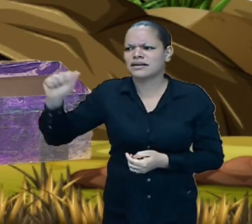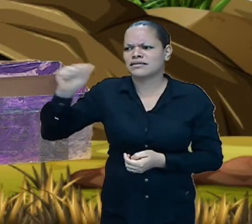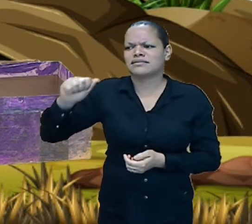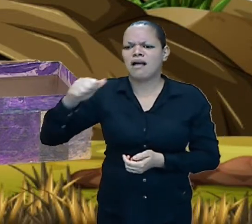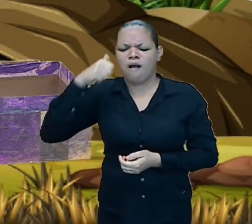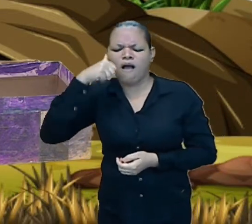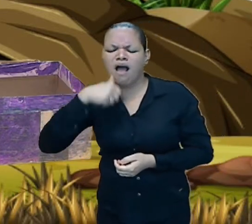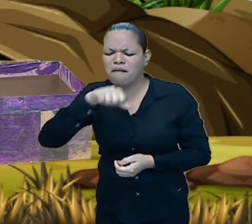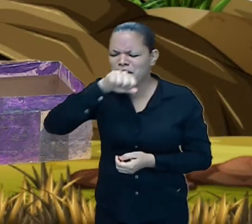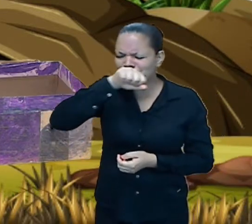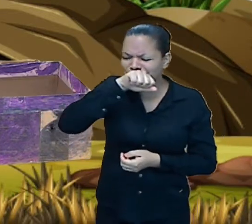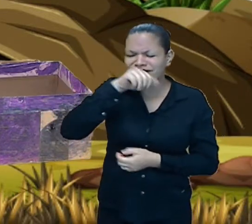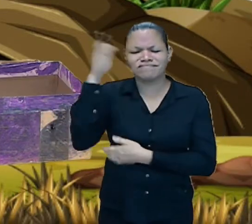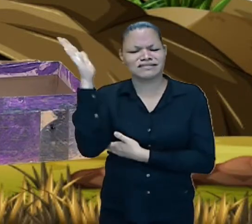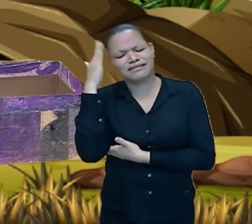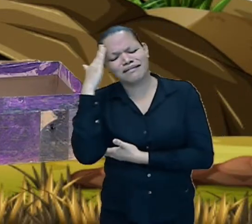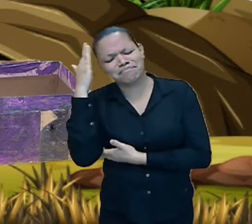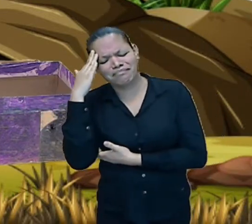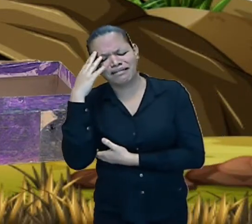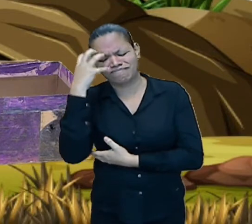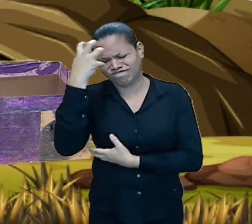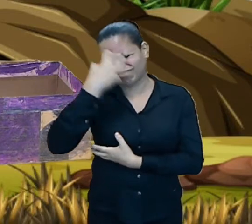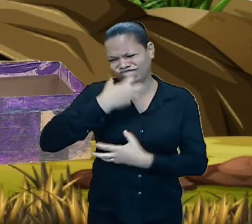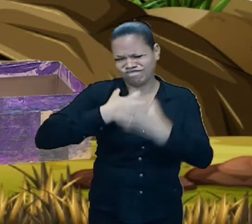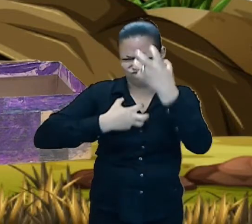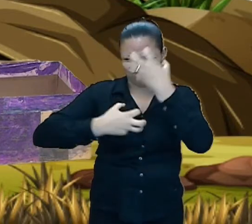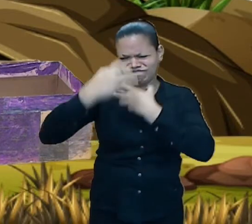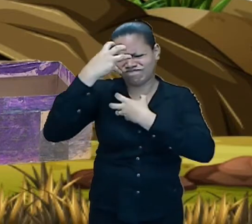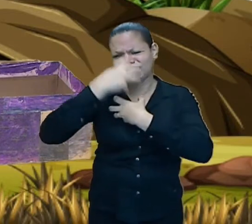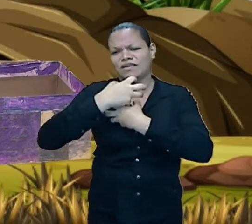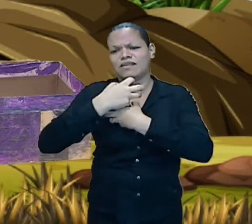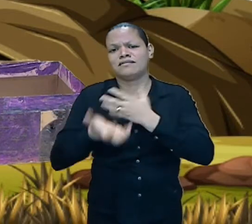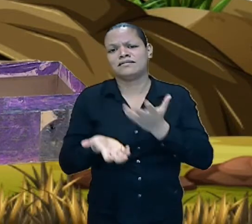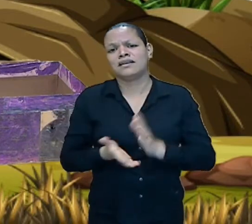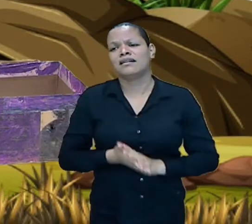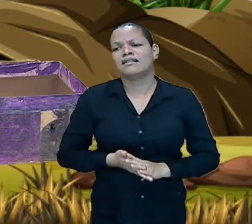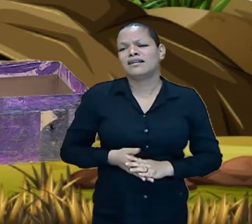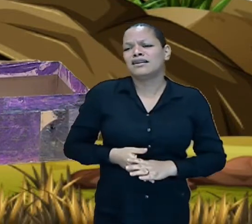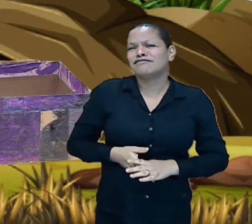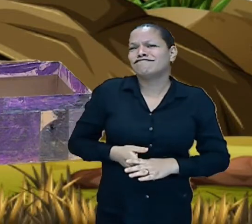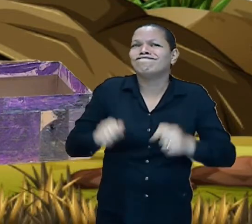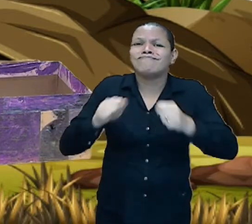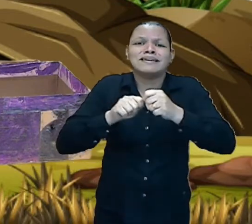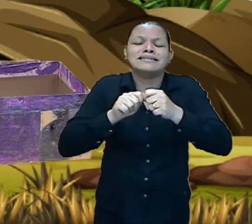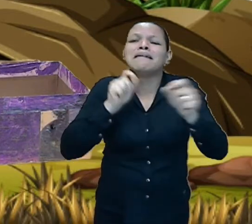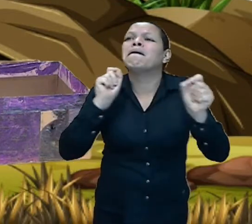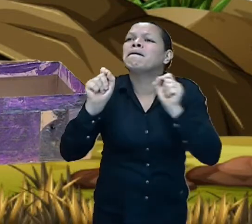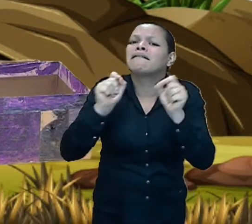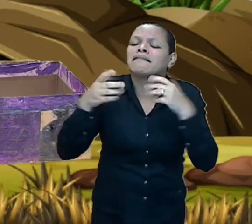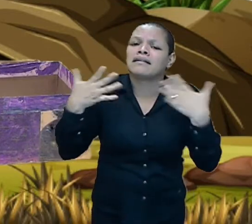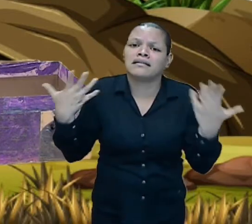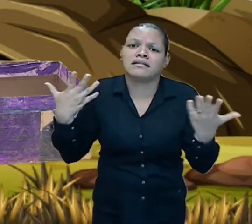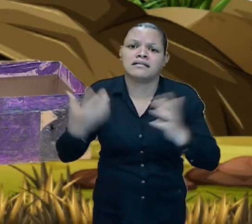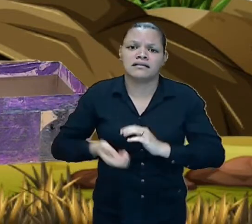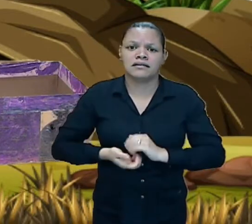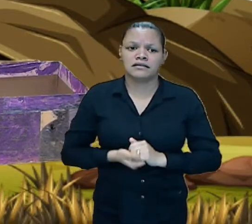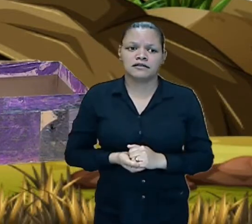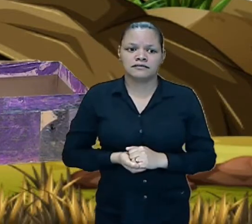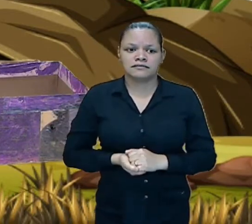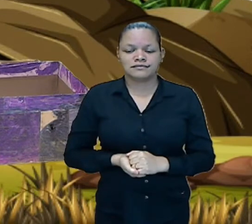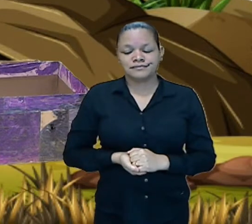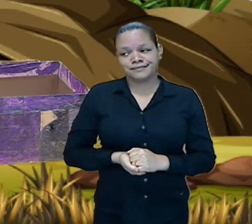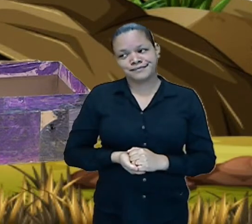vai ficar muito brava comigo ah eu não sei o que fazer bom